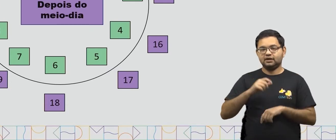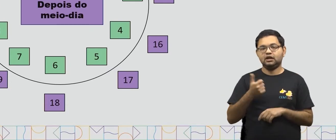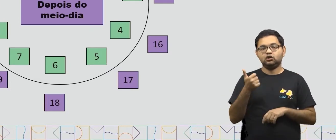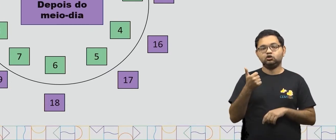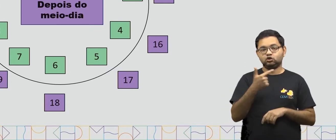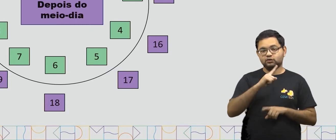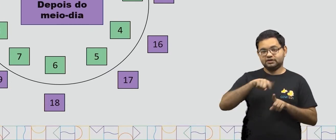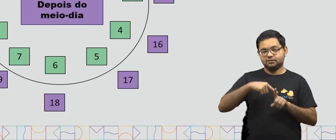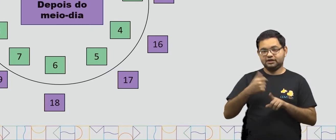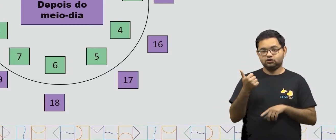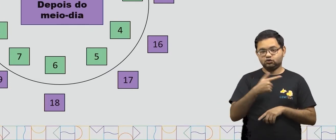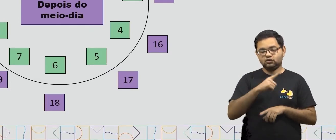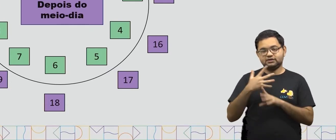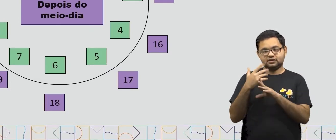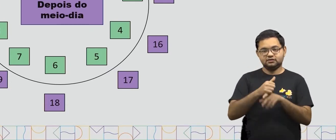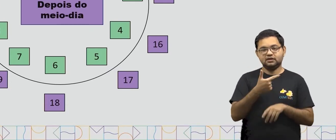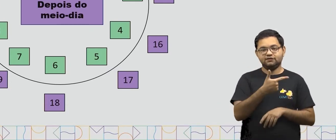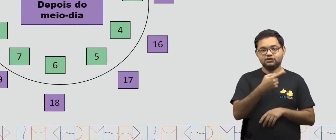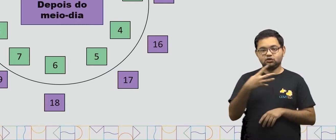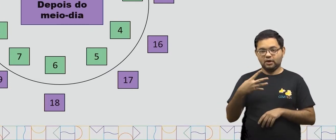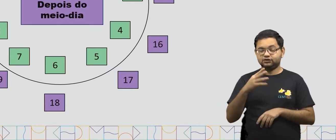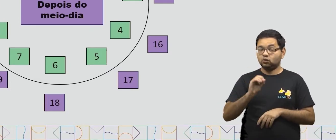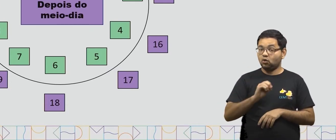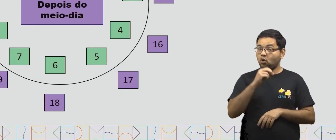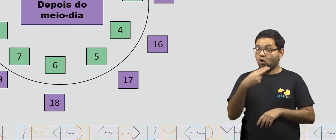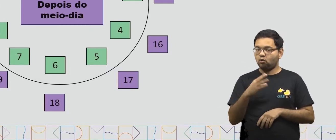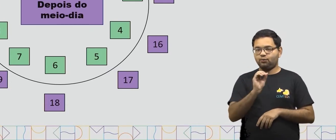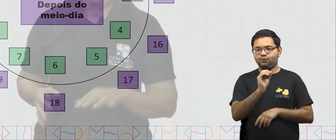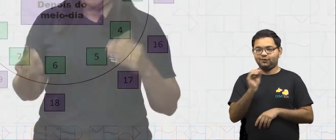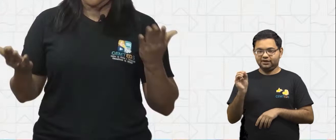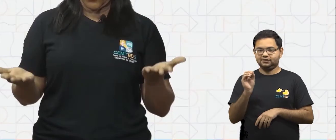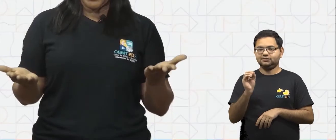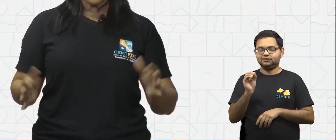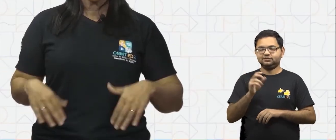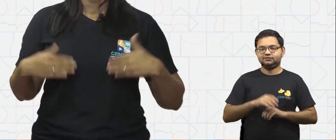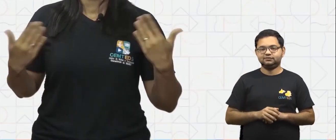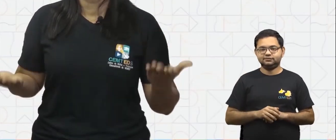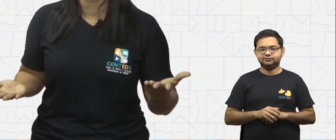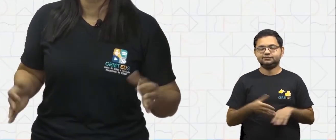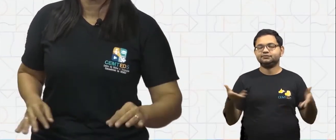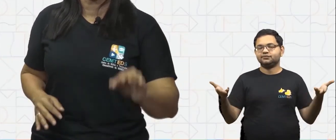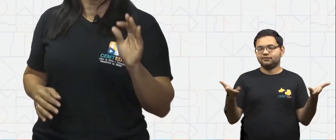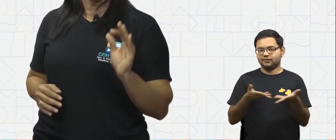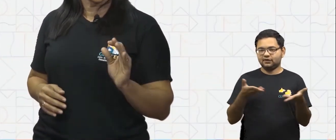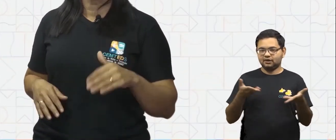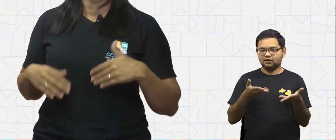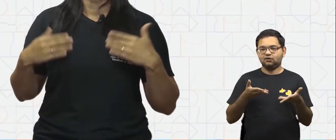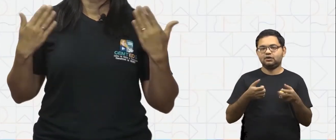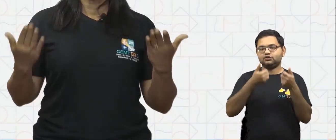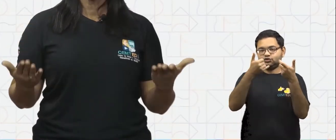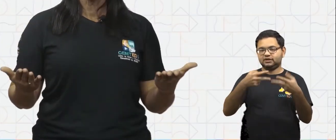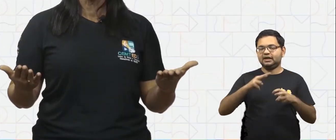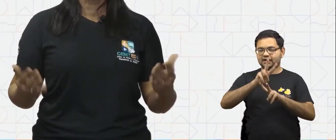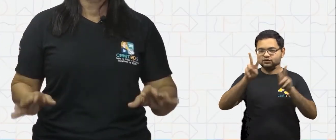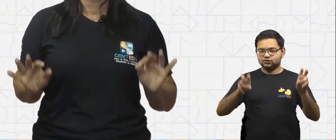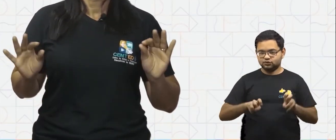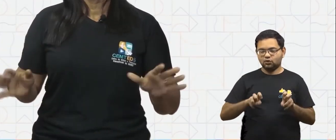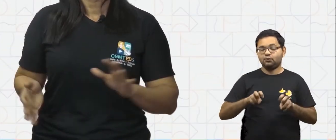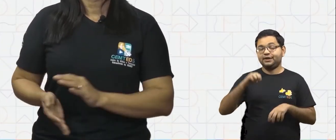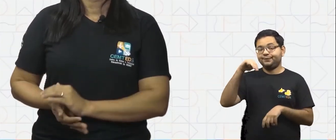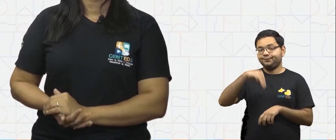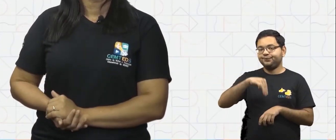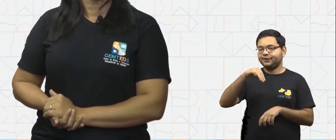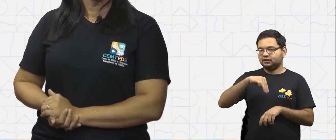12, 24 horas ou meia-noite. Agora, vamos falar um pouco dos minutos